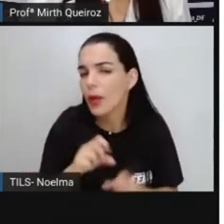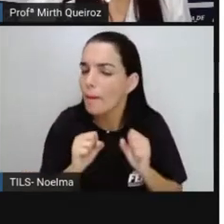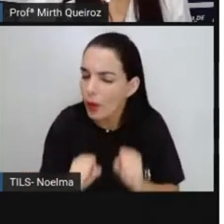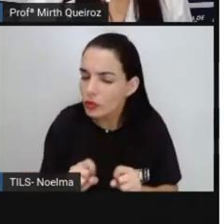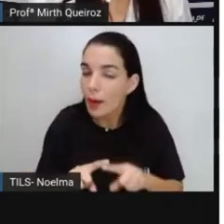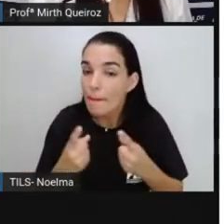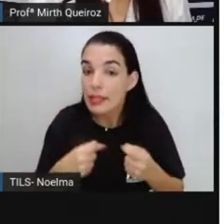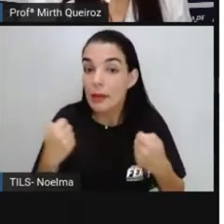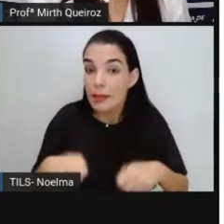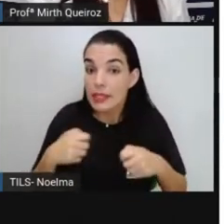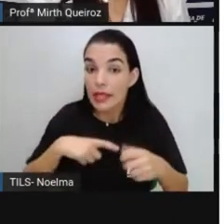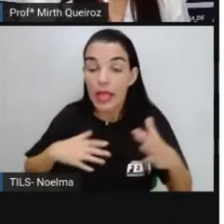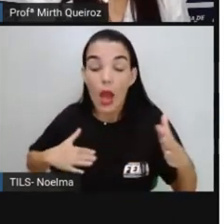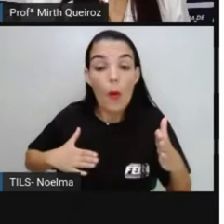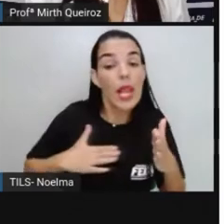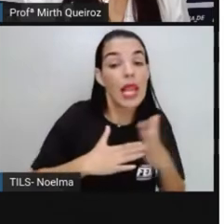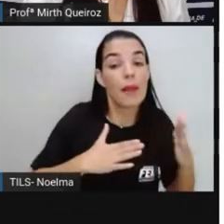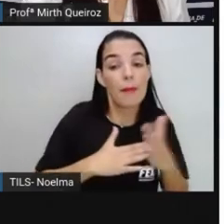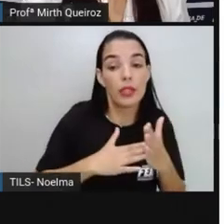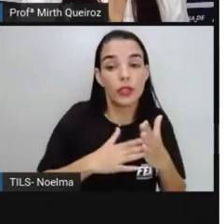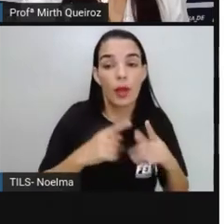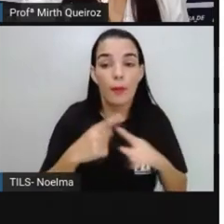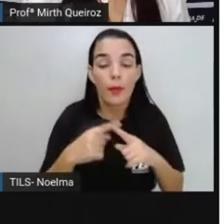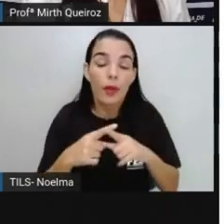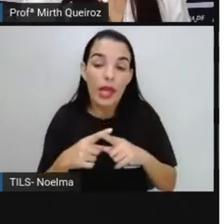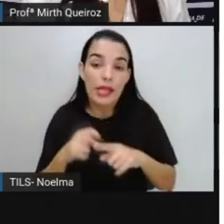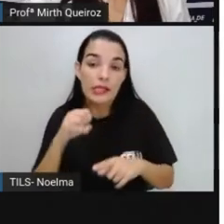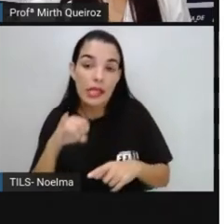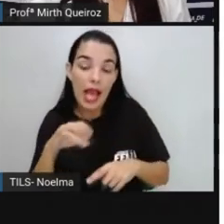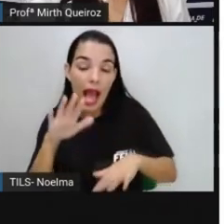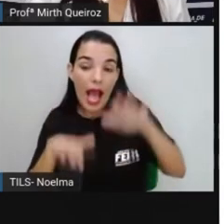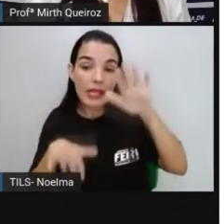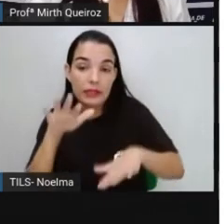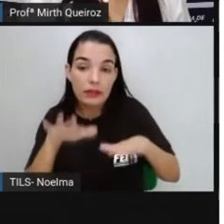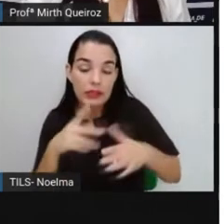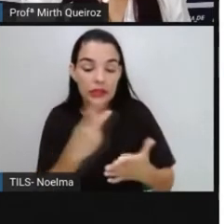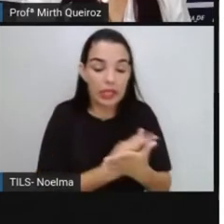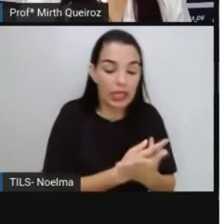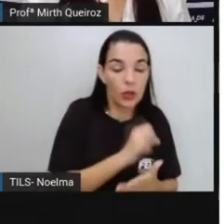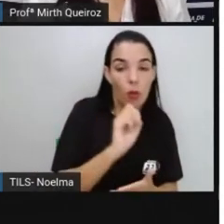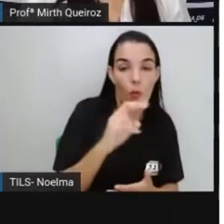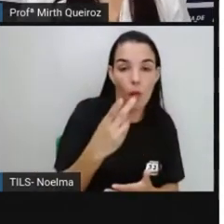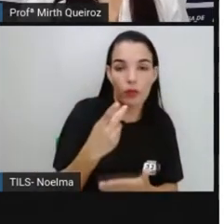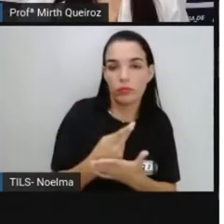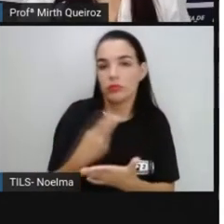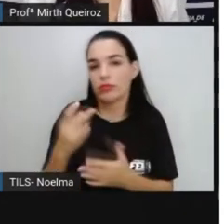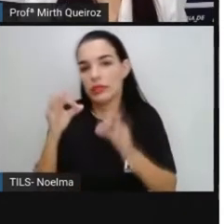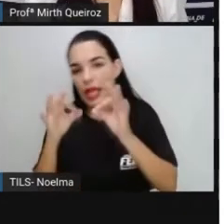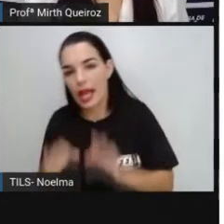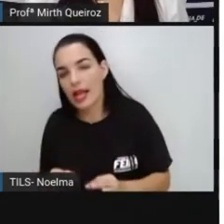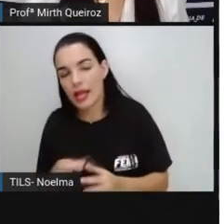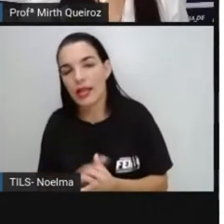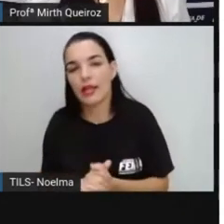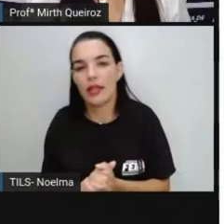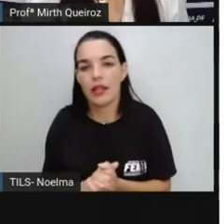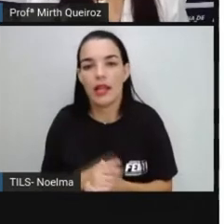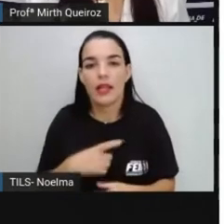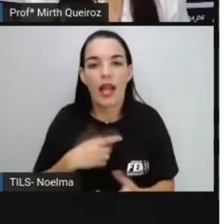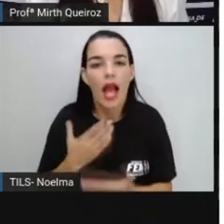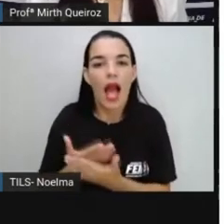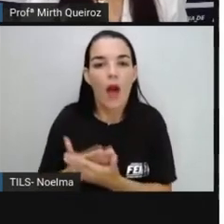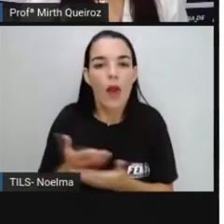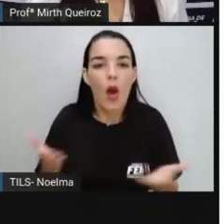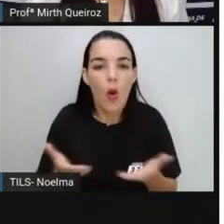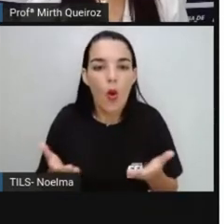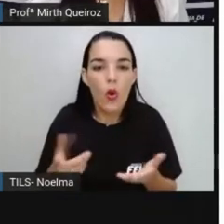com esse sentimento é que pode ser considerado certo ou errado, certo? Na aula de hoje, então, vamos continuar trabalhando